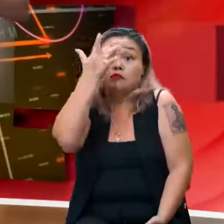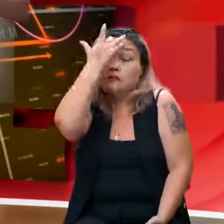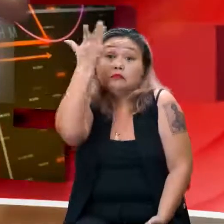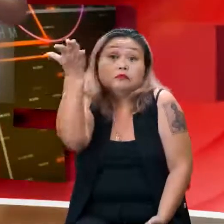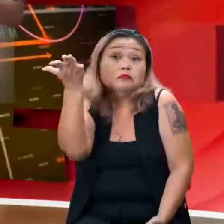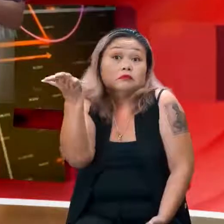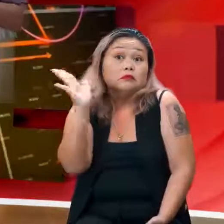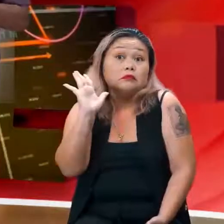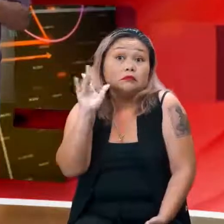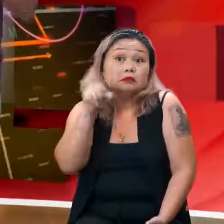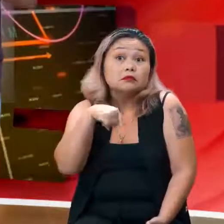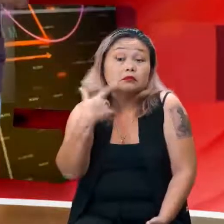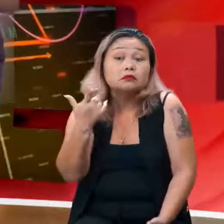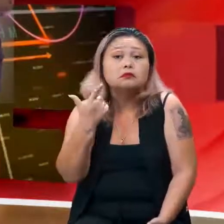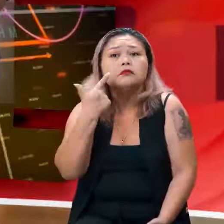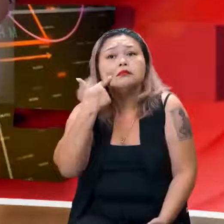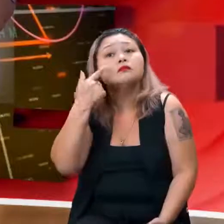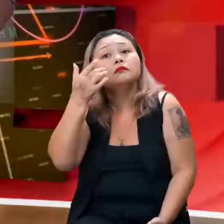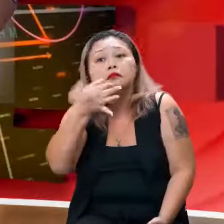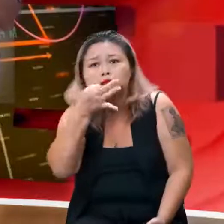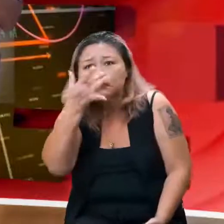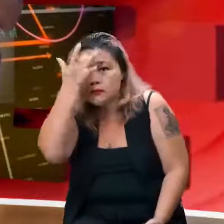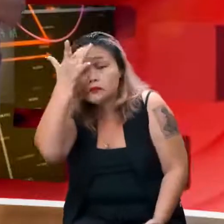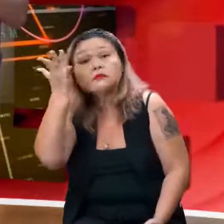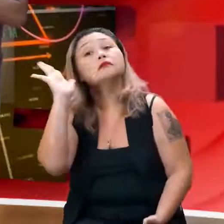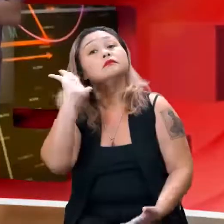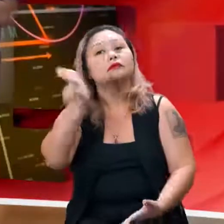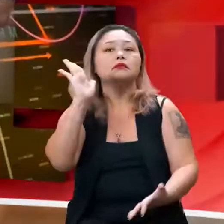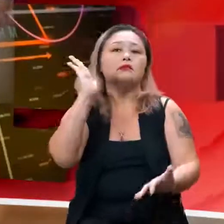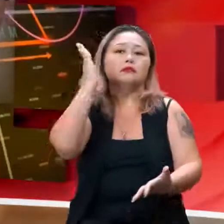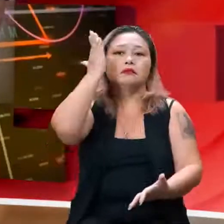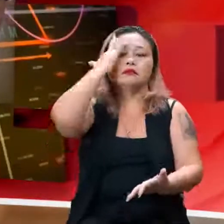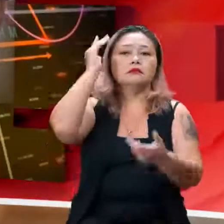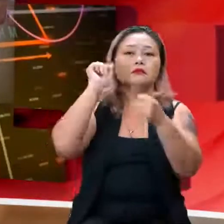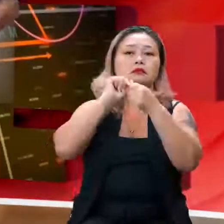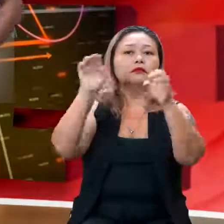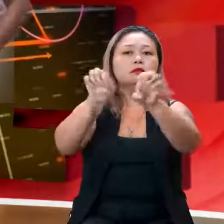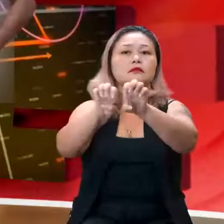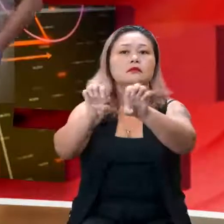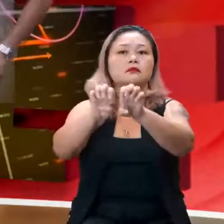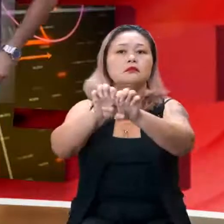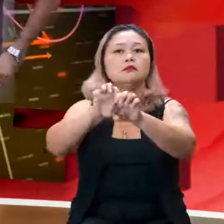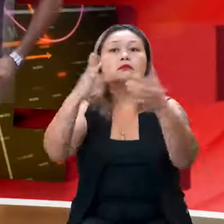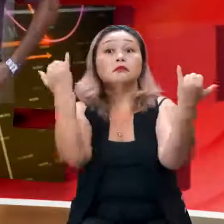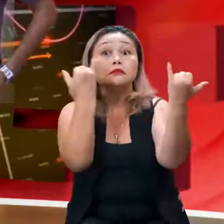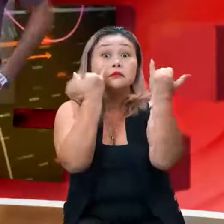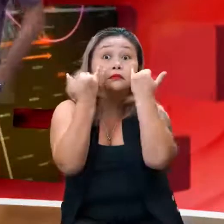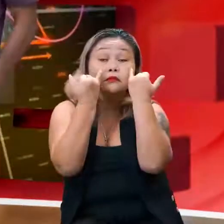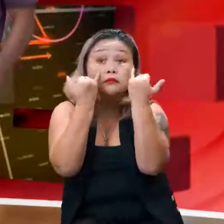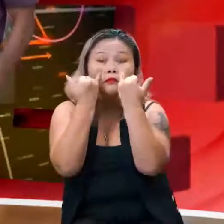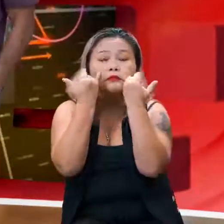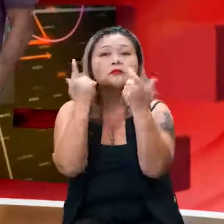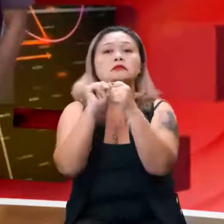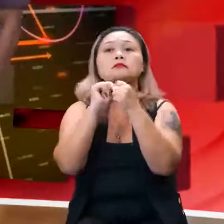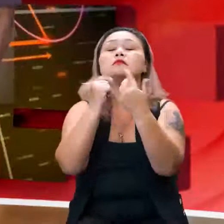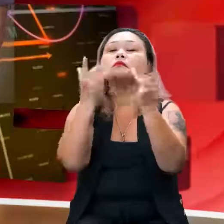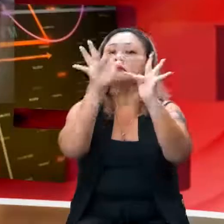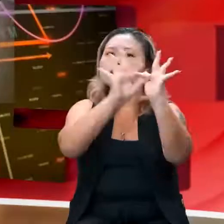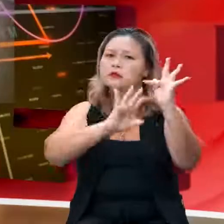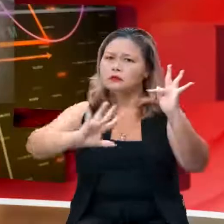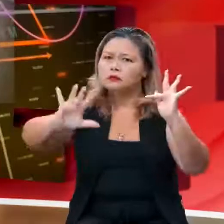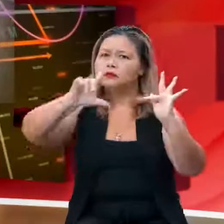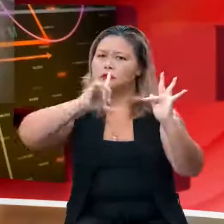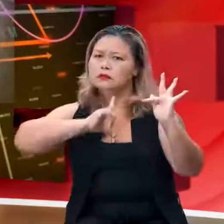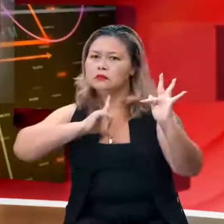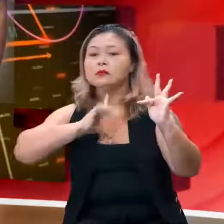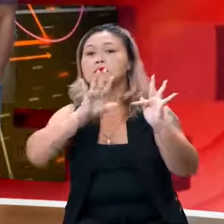Beleza. Mas se você achou mais fácil, você já sabe fazer a equação. É. E assim, enquanto mais informações a gente tiver de uma função, que nem no nosso caso agora é a